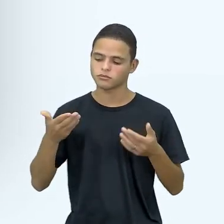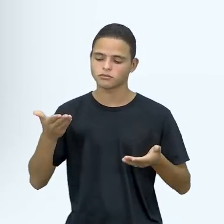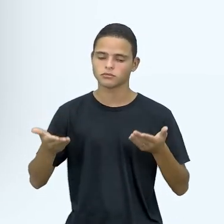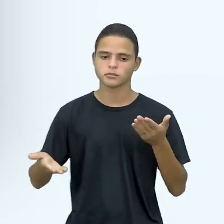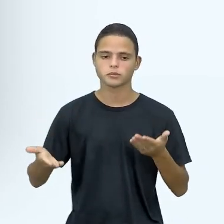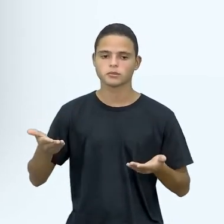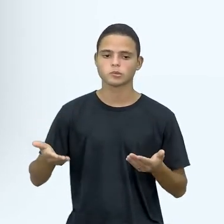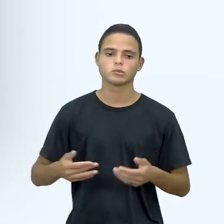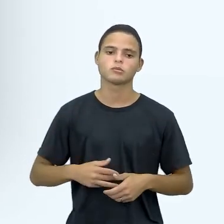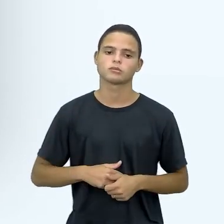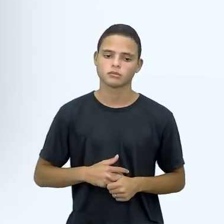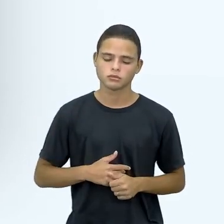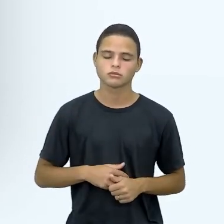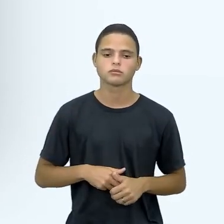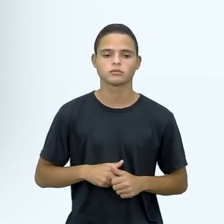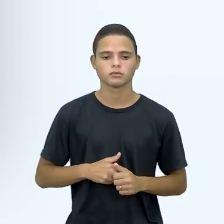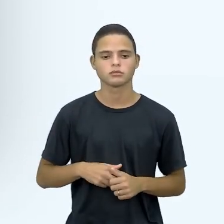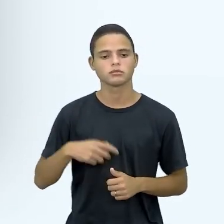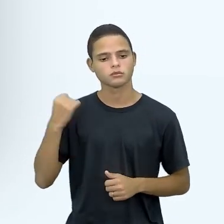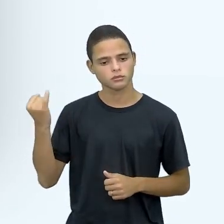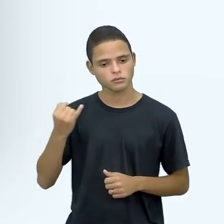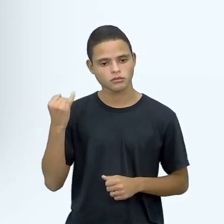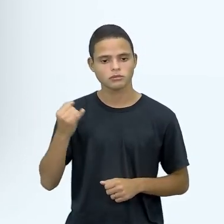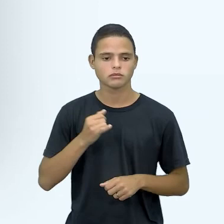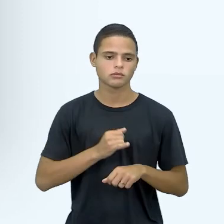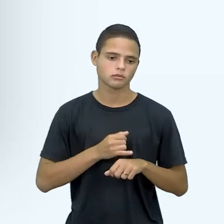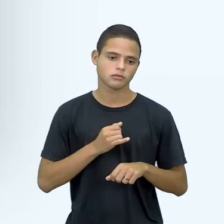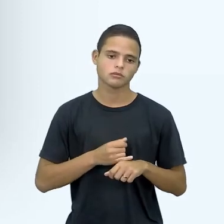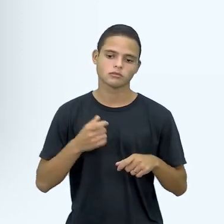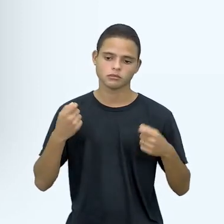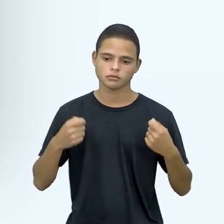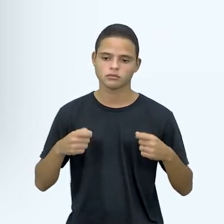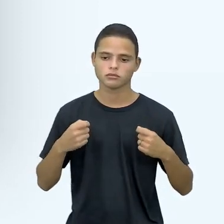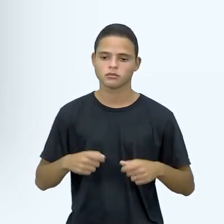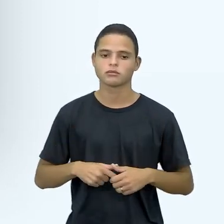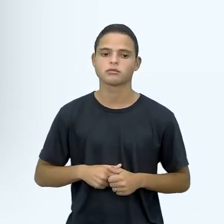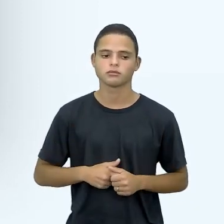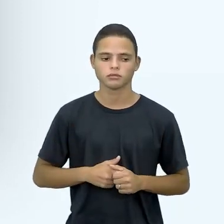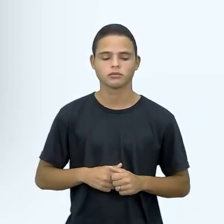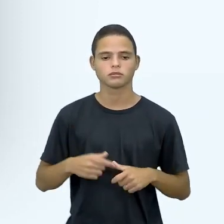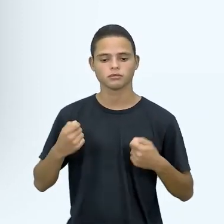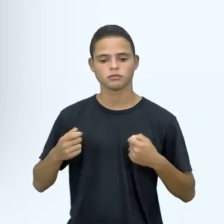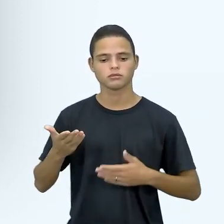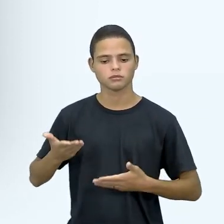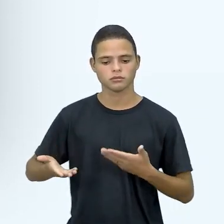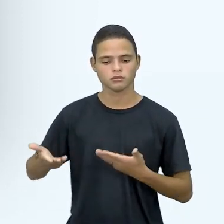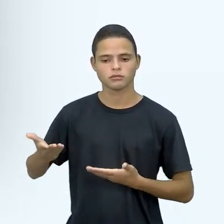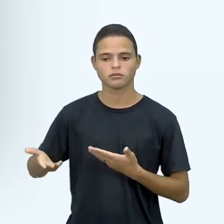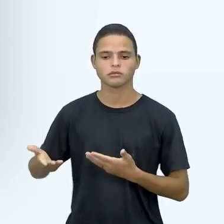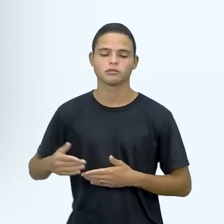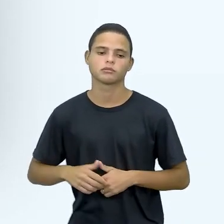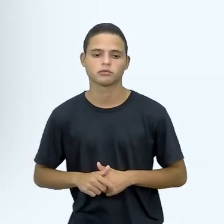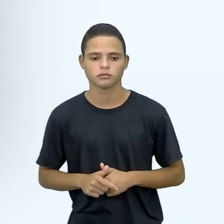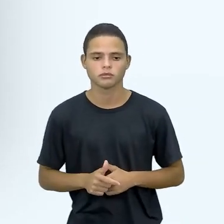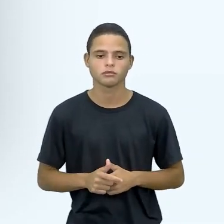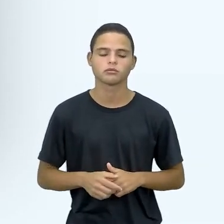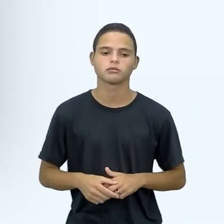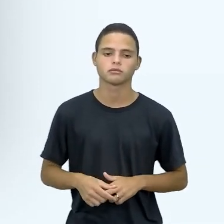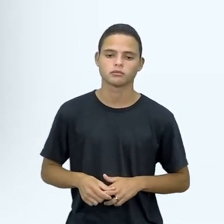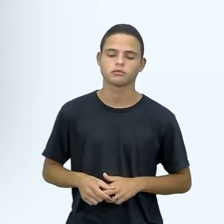pode equilibrar o ferro, mas também pode passar a uma sobrecarga, então tem que ter um volume, né, uma quantidade